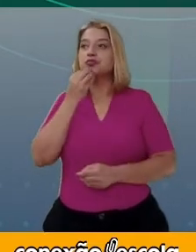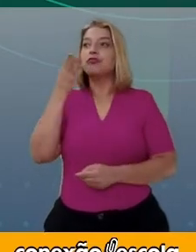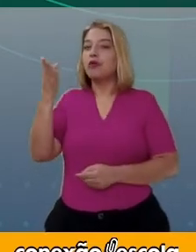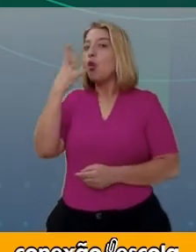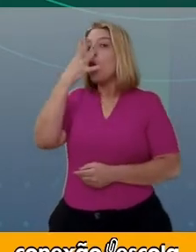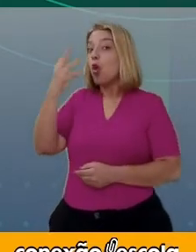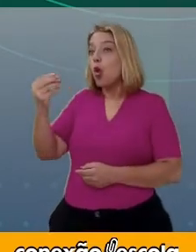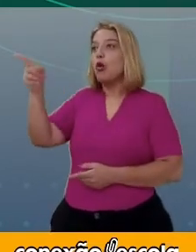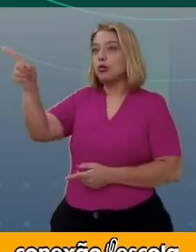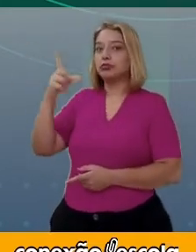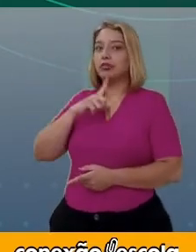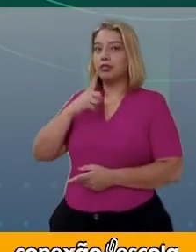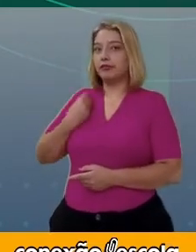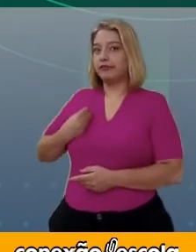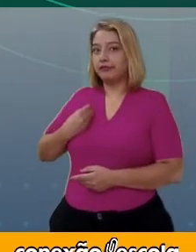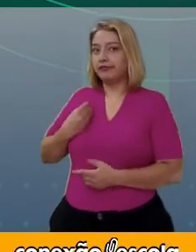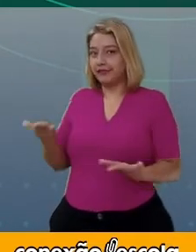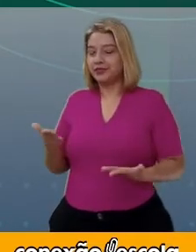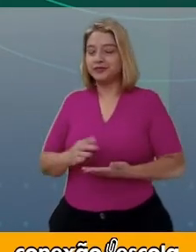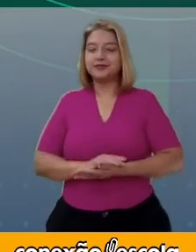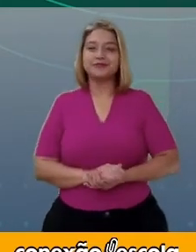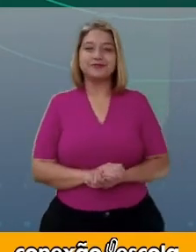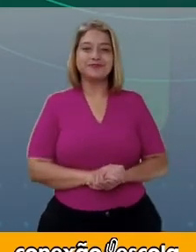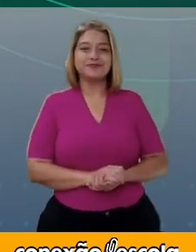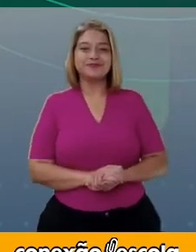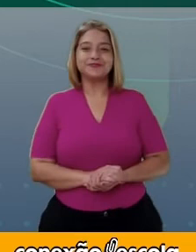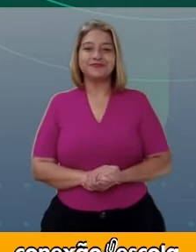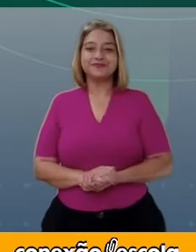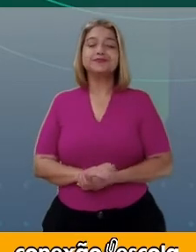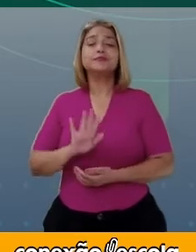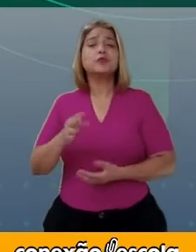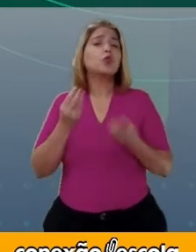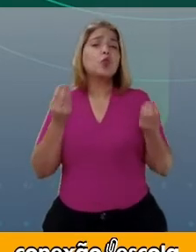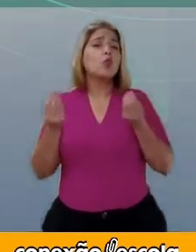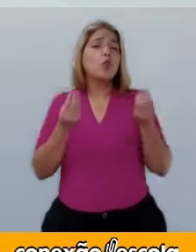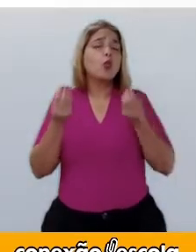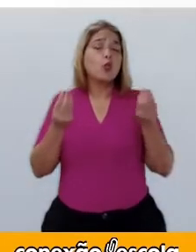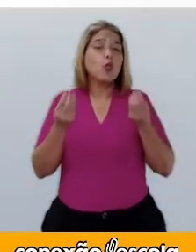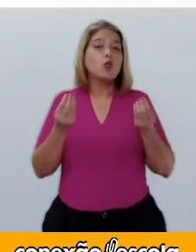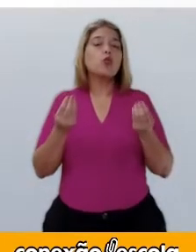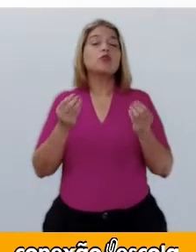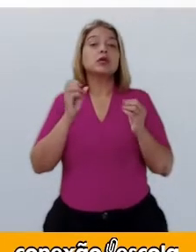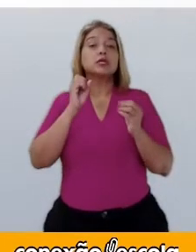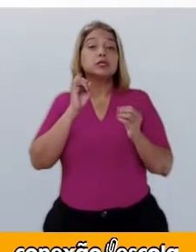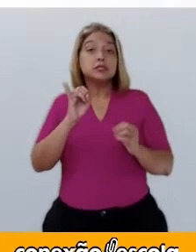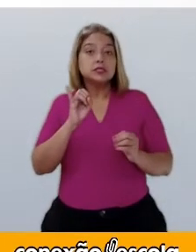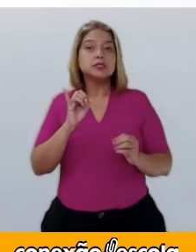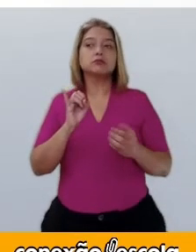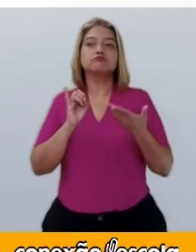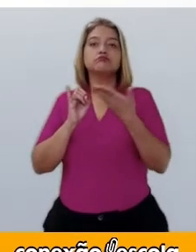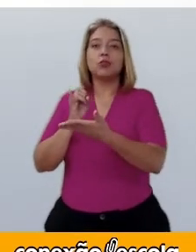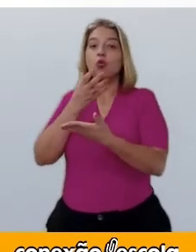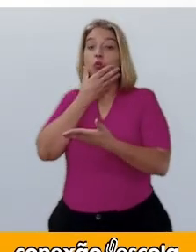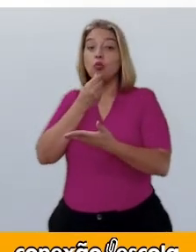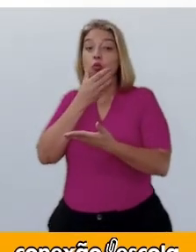o lobo. Vamos continuar. Como ficaria se o caçador